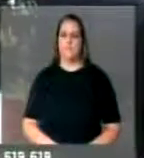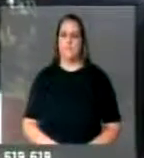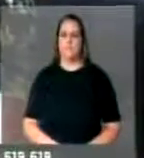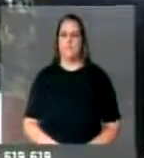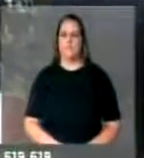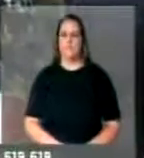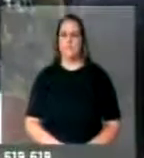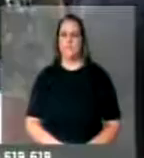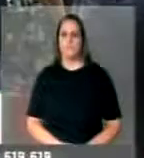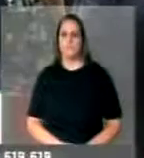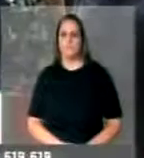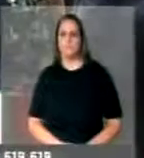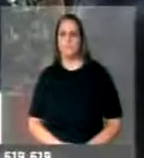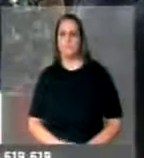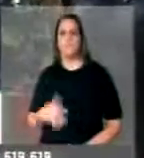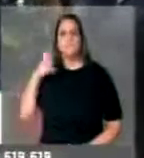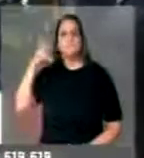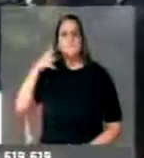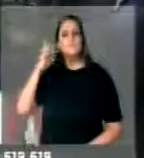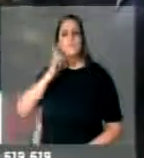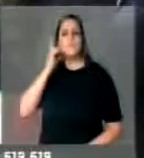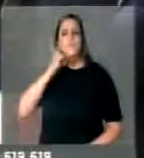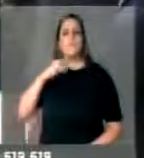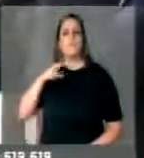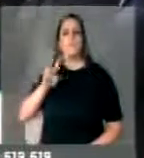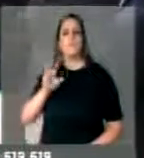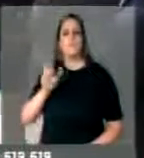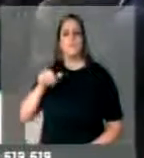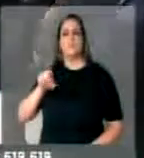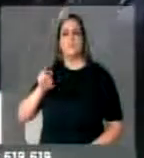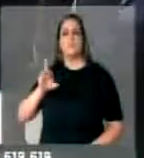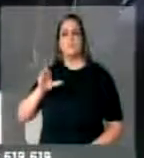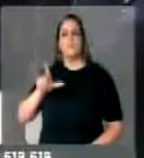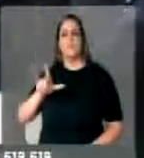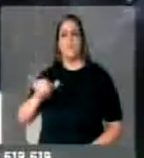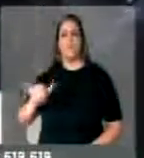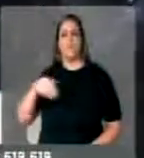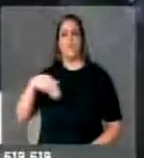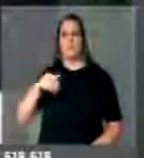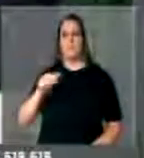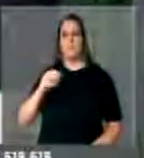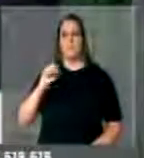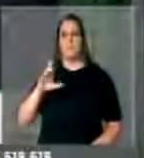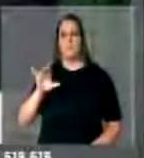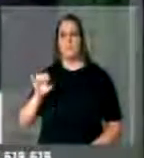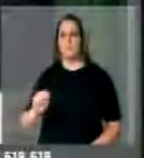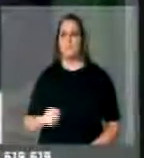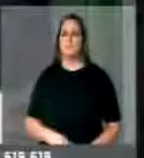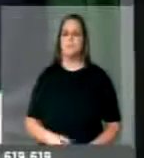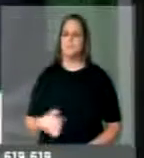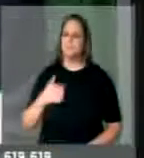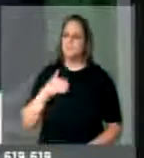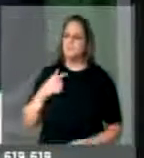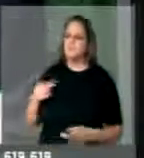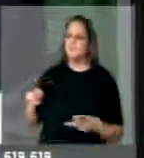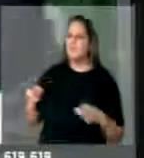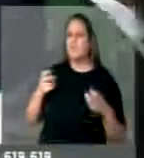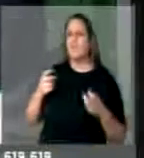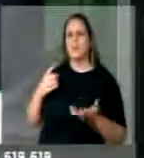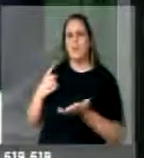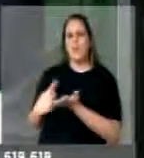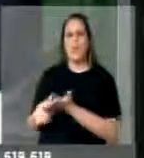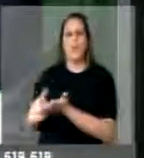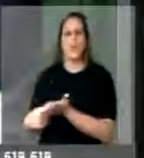Essa que é a grande verdade. Está se materializando o grande acordo. E nós não podemos, este plenário,